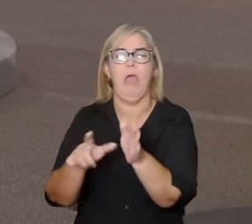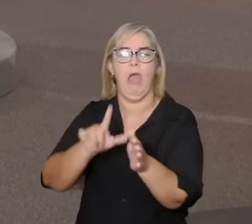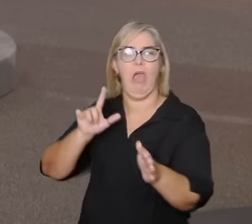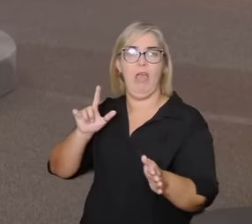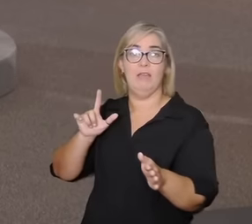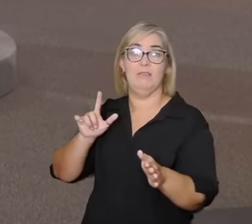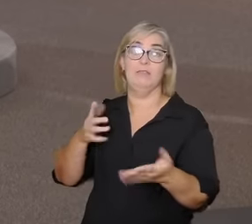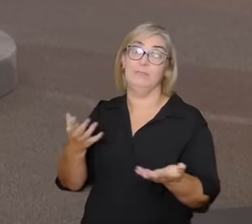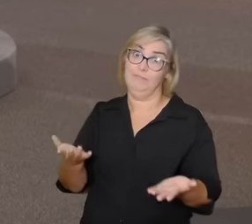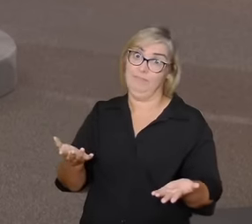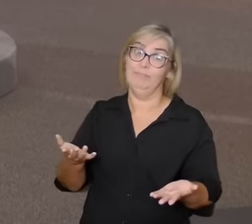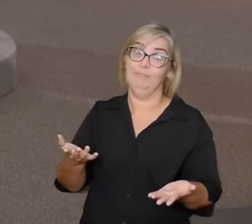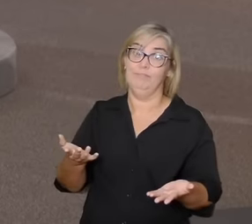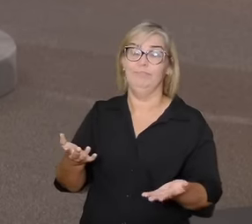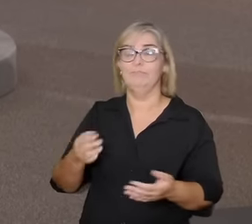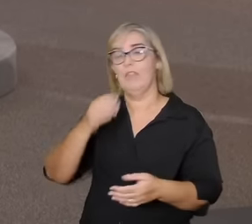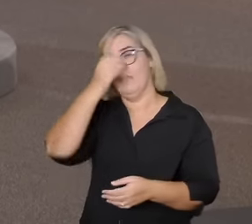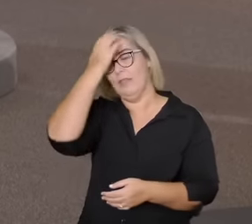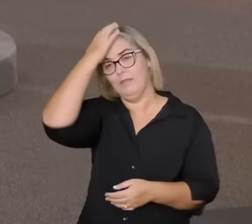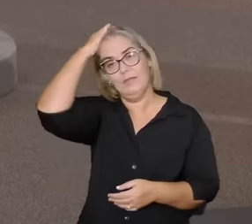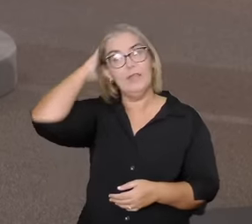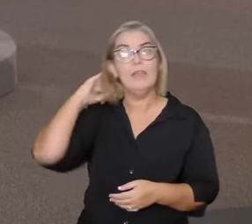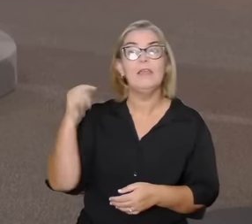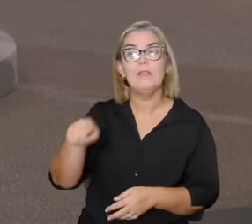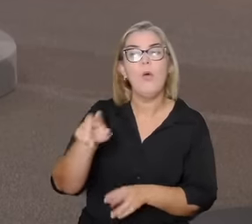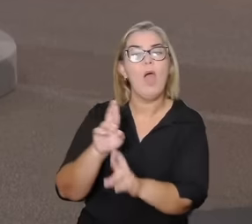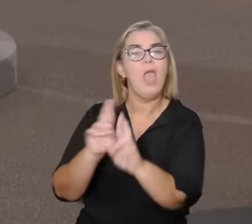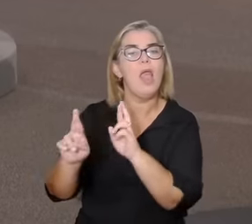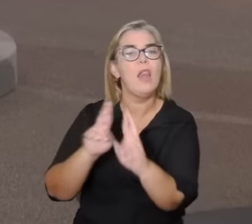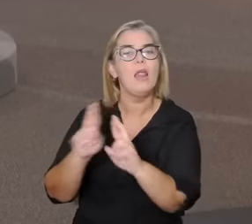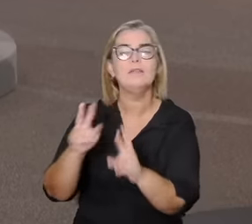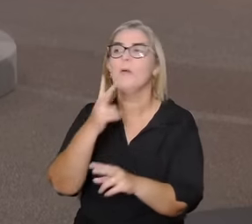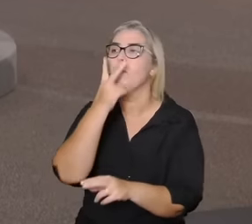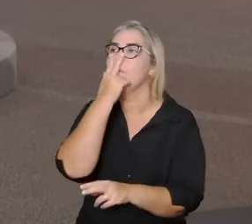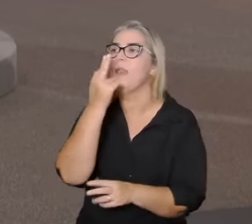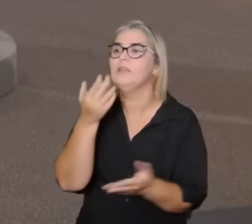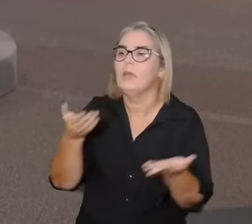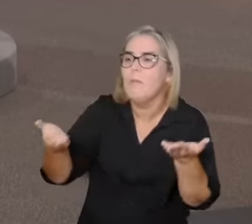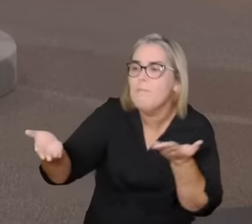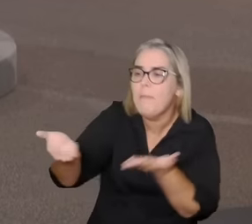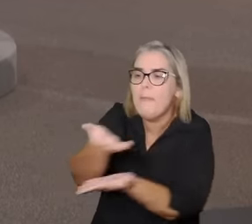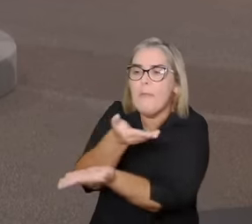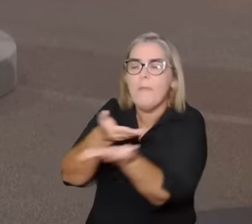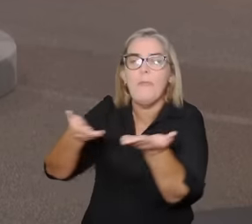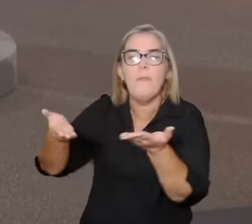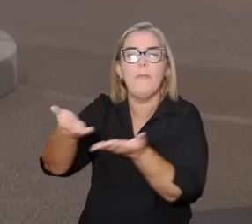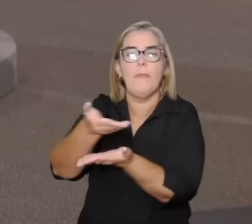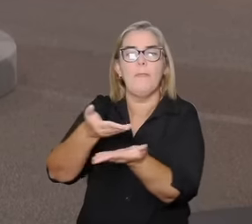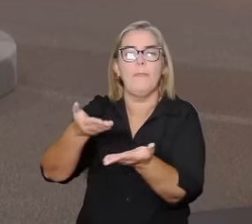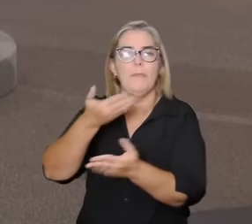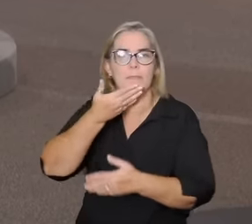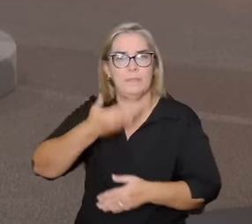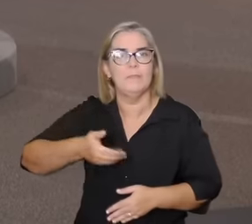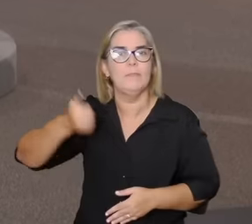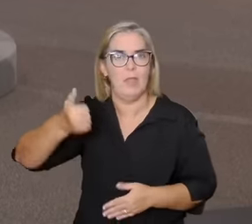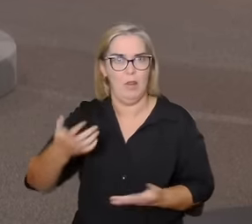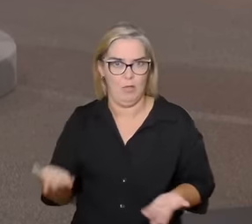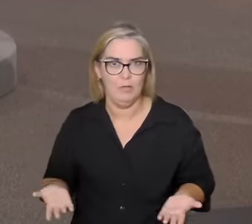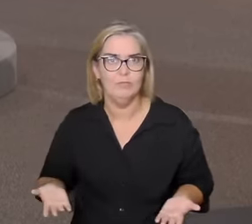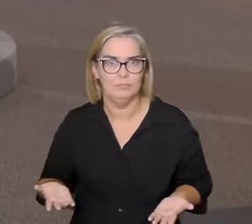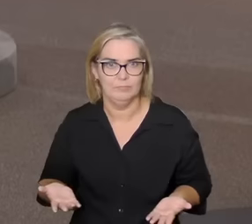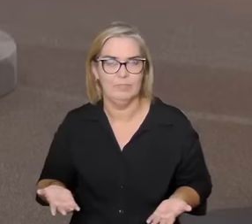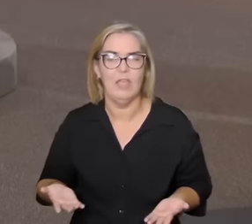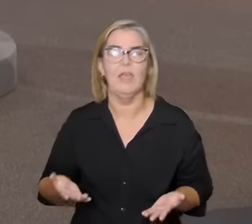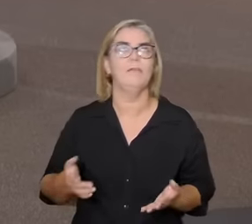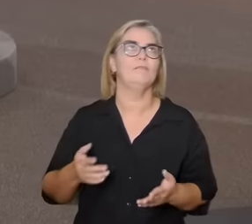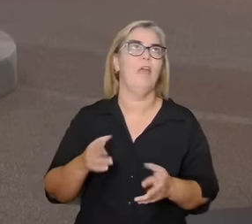uma diferença vai produzir relações diferentes consigo nós vamos produzir outras formas de relação com a gente com a